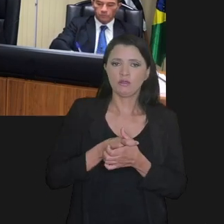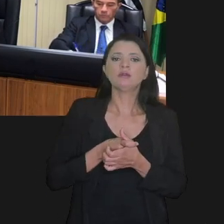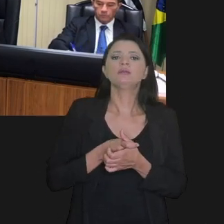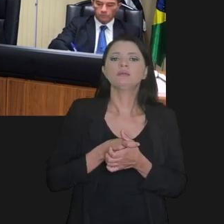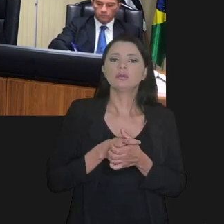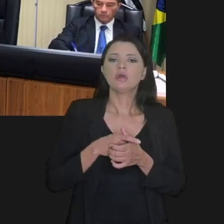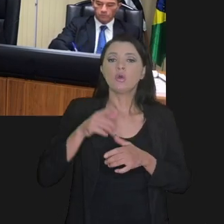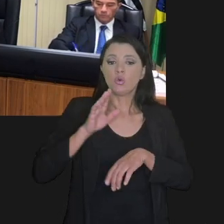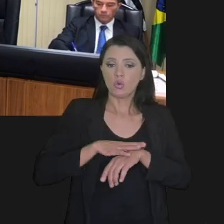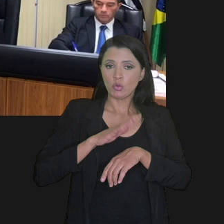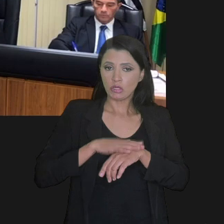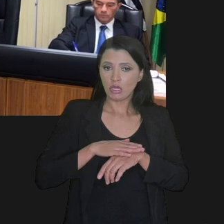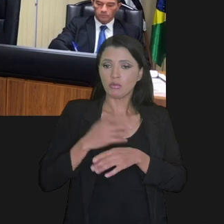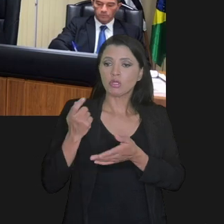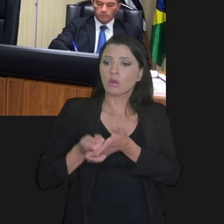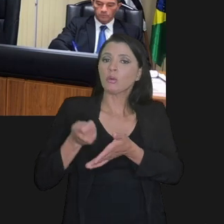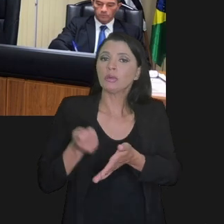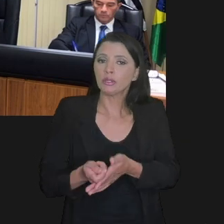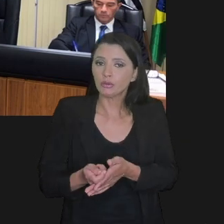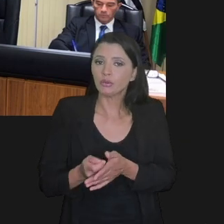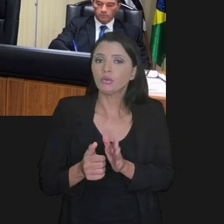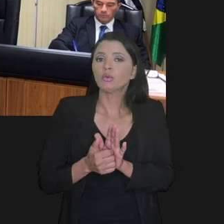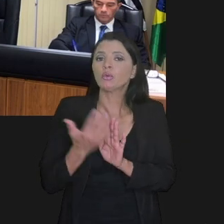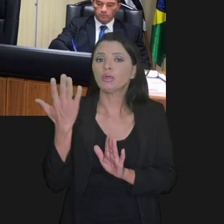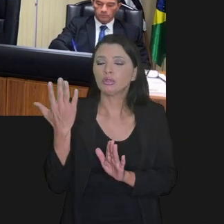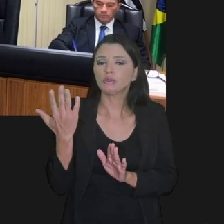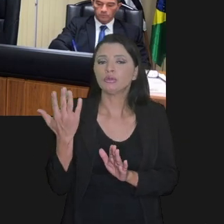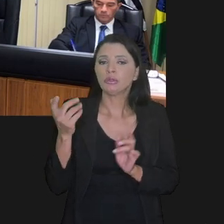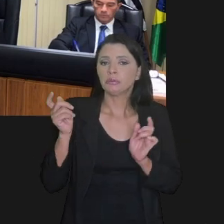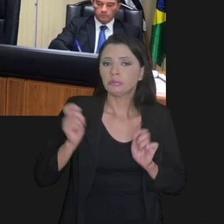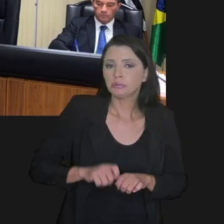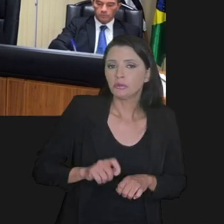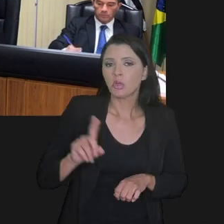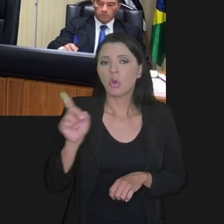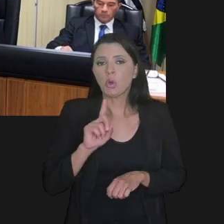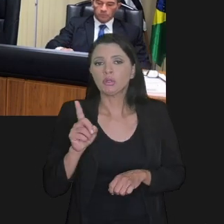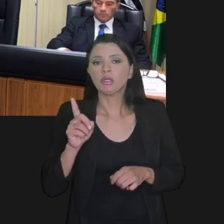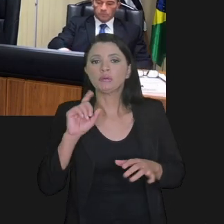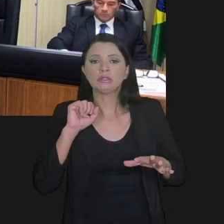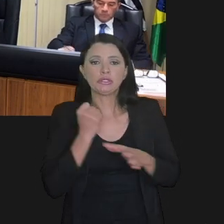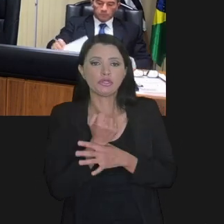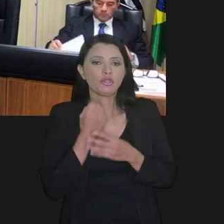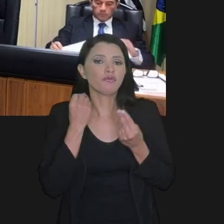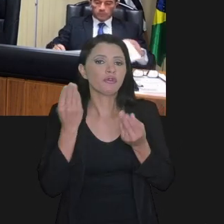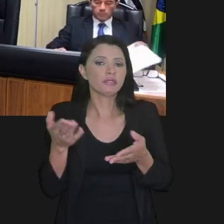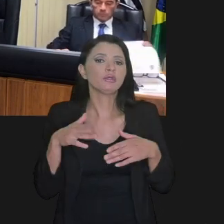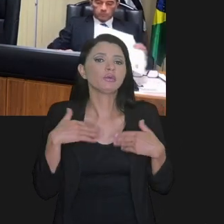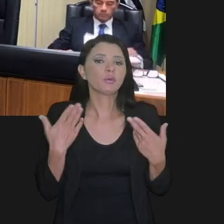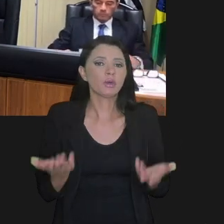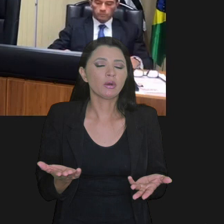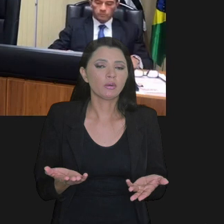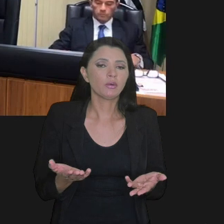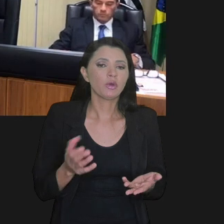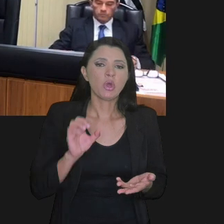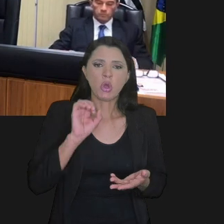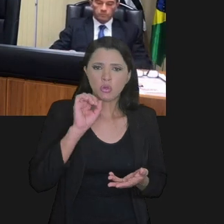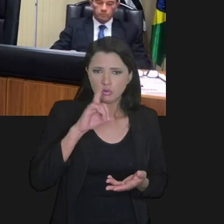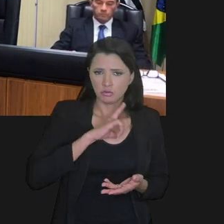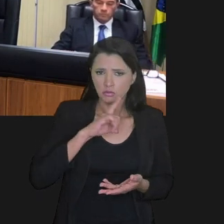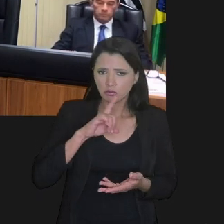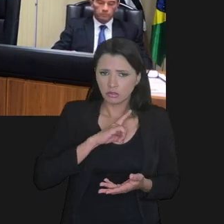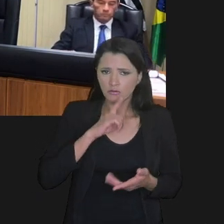o débito em si, quanto tempo ele está em cobrança? Qual é a suficiência ou não das garantias que foram